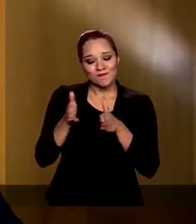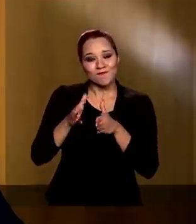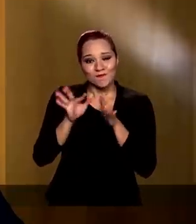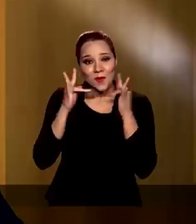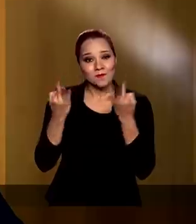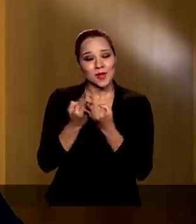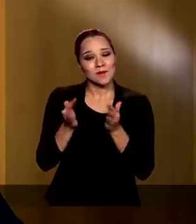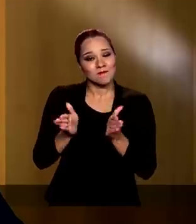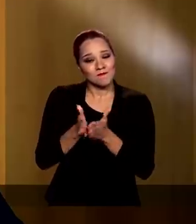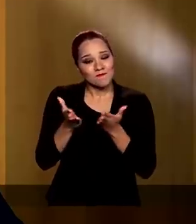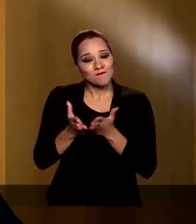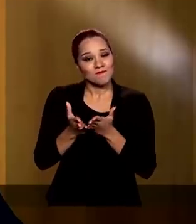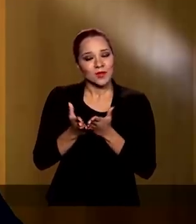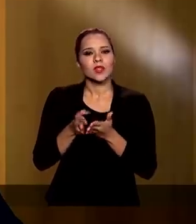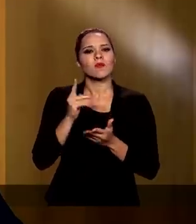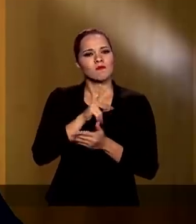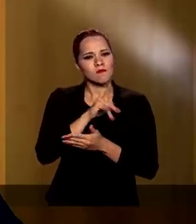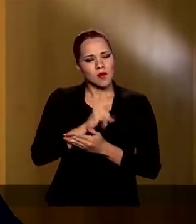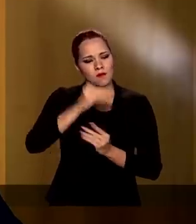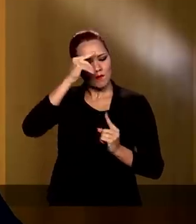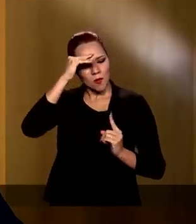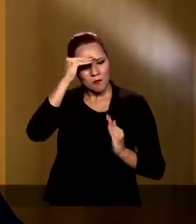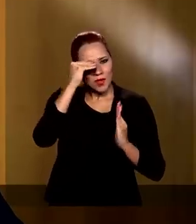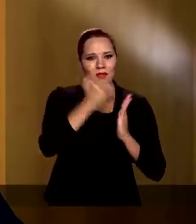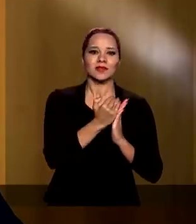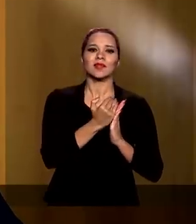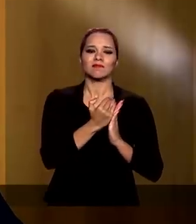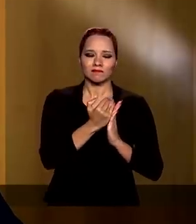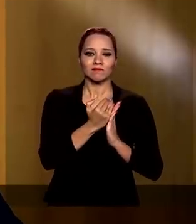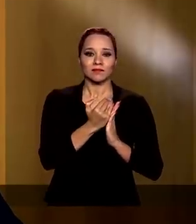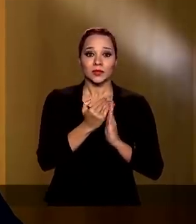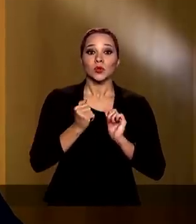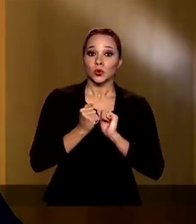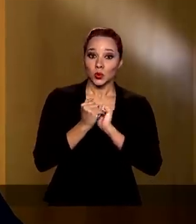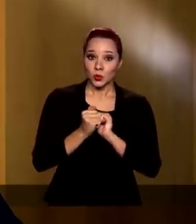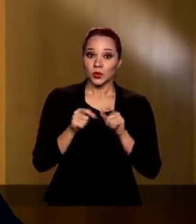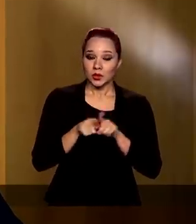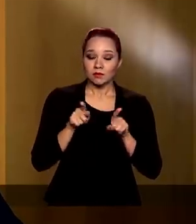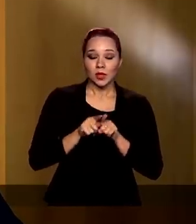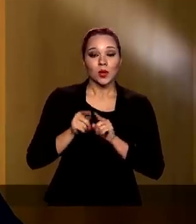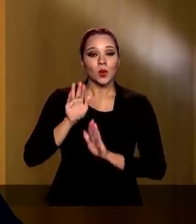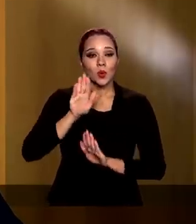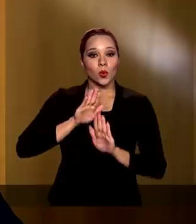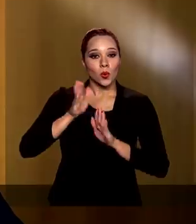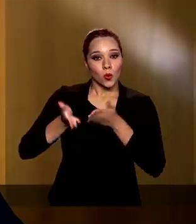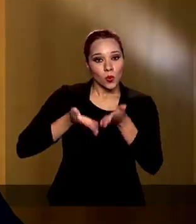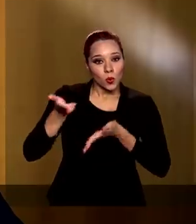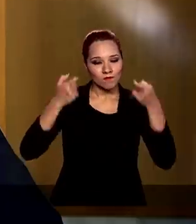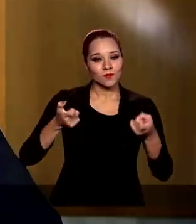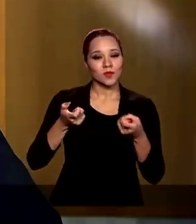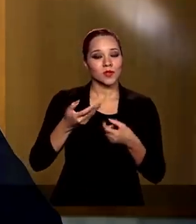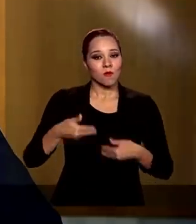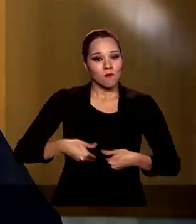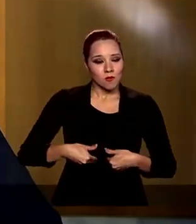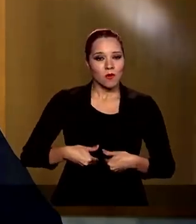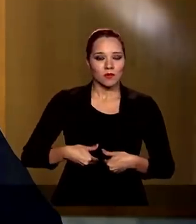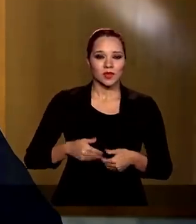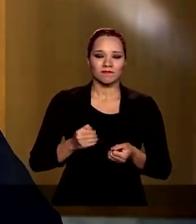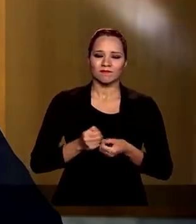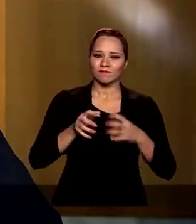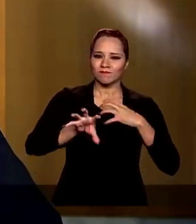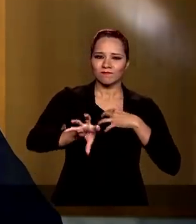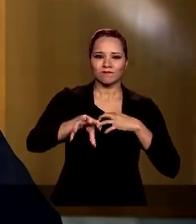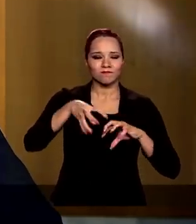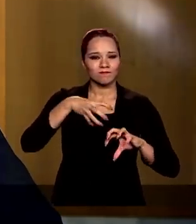pobres. Vamos cumprir essa missão, ao mesmo tempo em que cuidamos da saúde das pessoas. O presidente fez